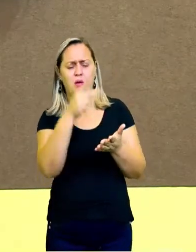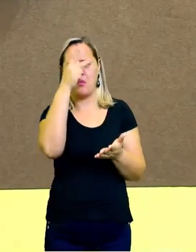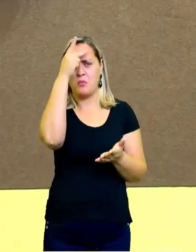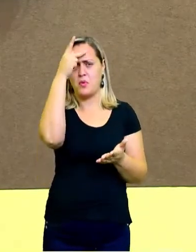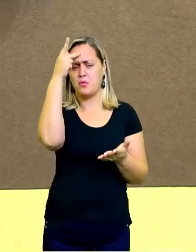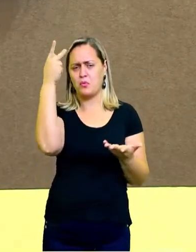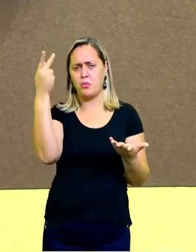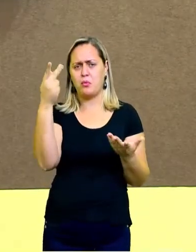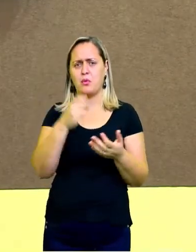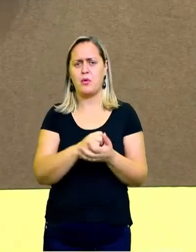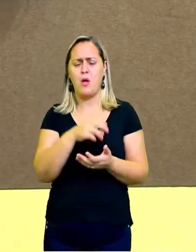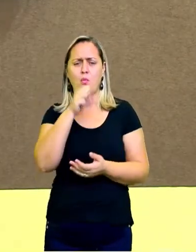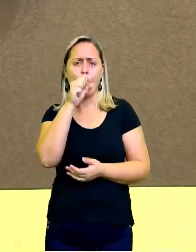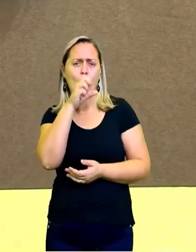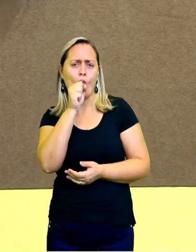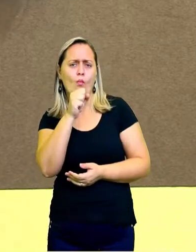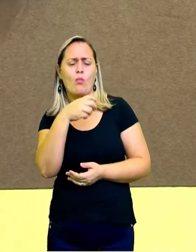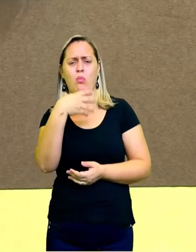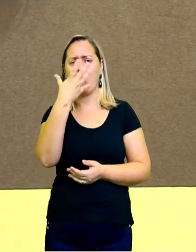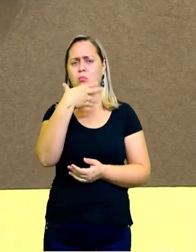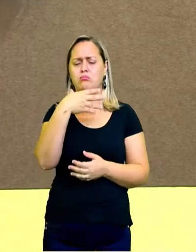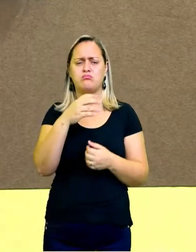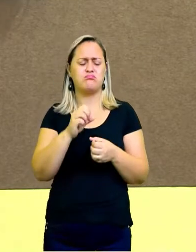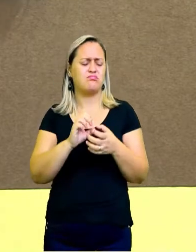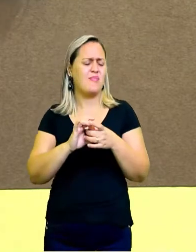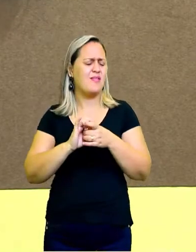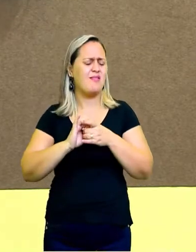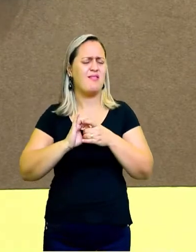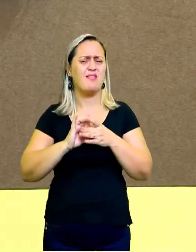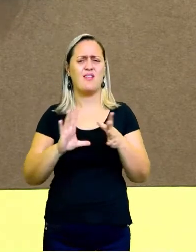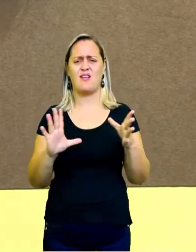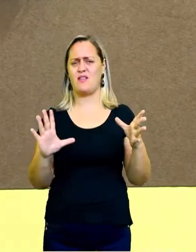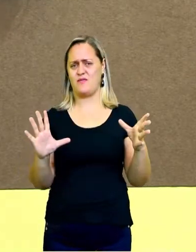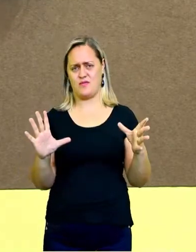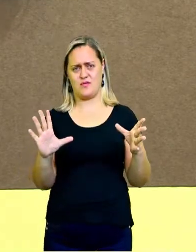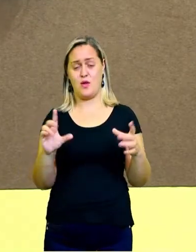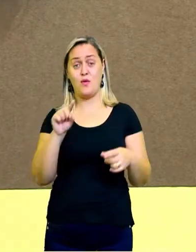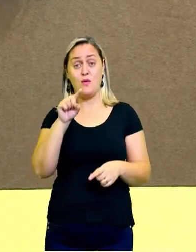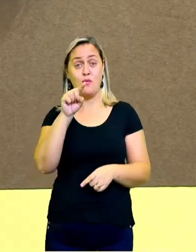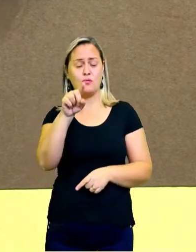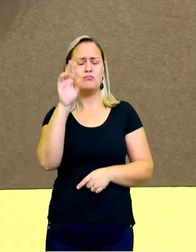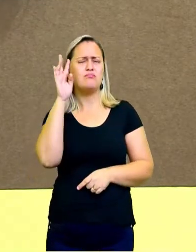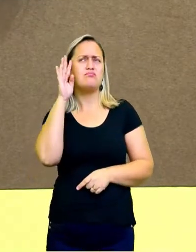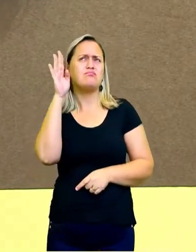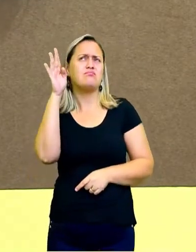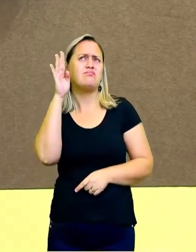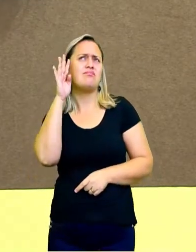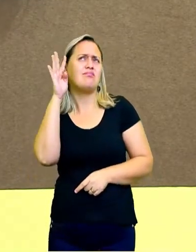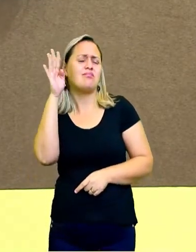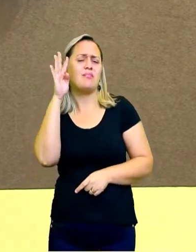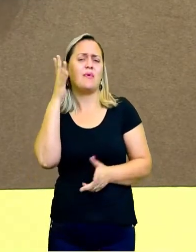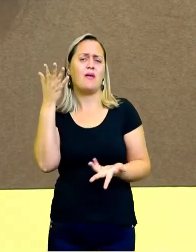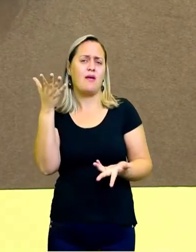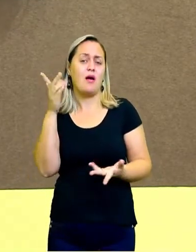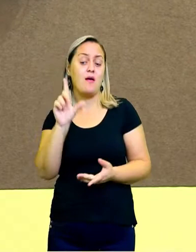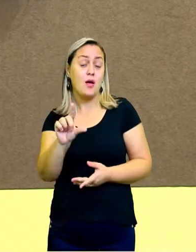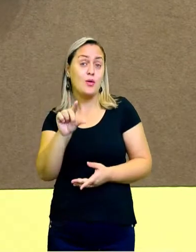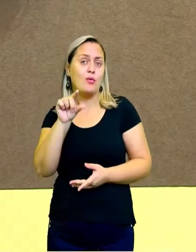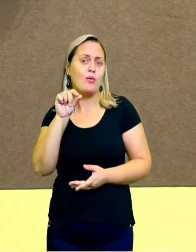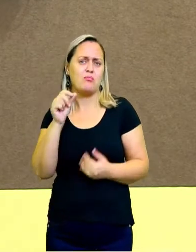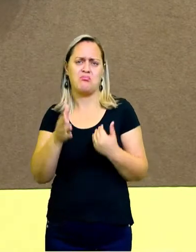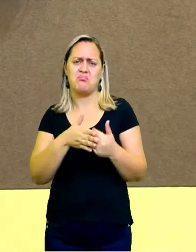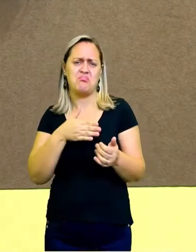a seu critério, o seu desenho. Essa é a ferramenta mais poderosa, a sua imaginação. Depois você vai